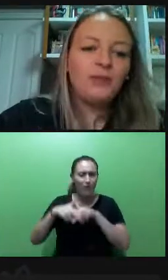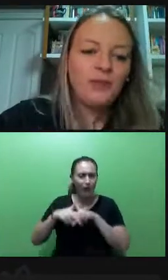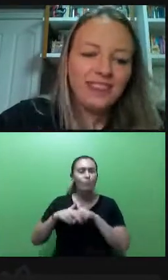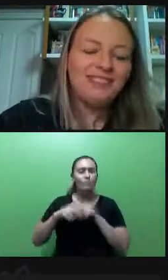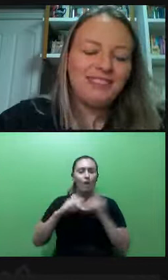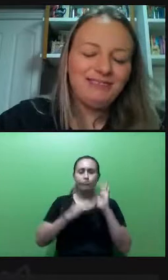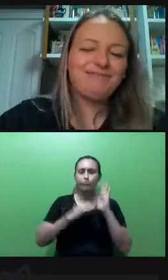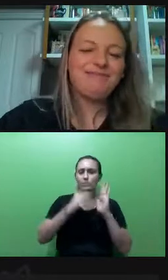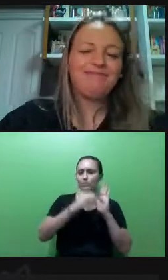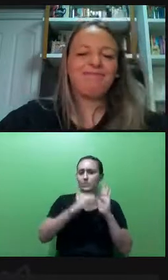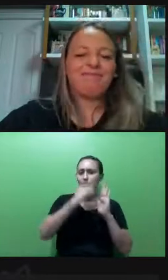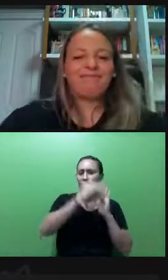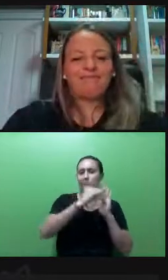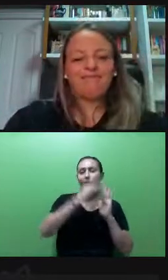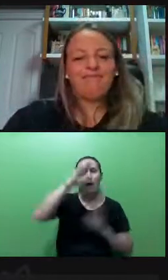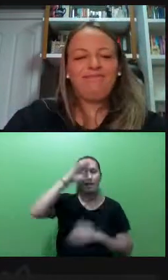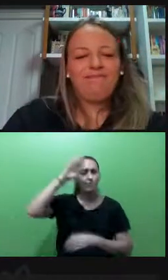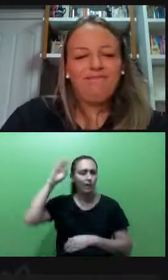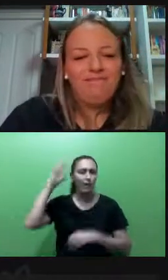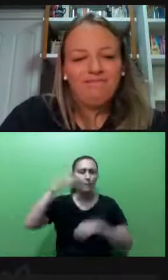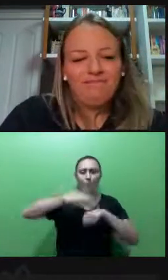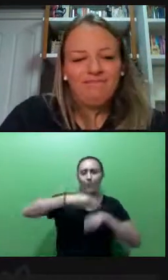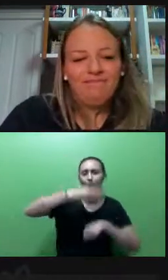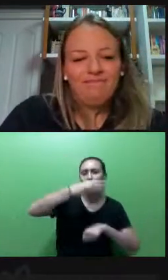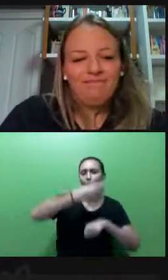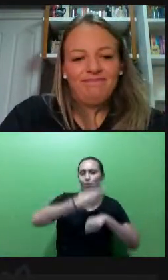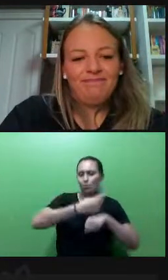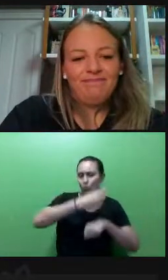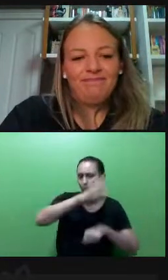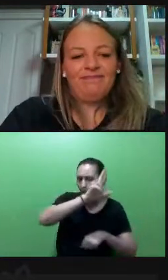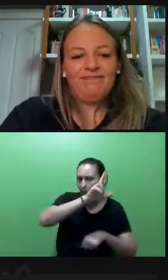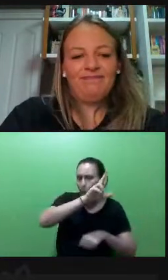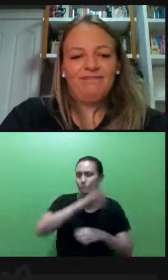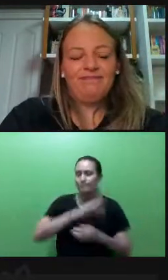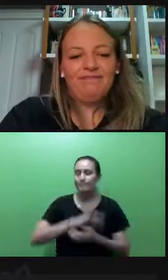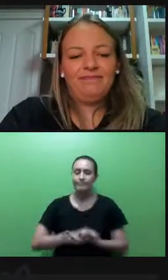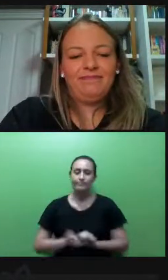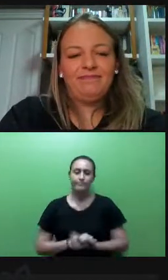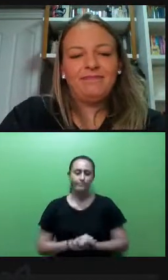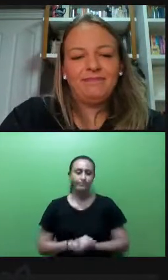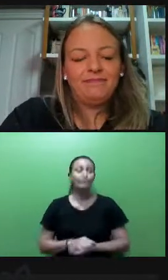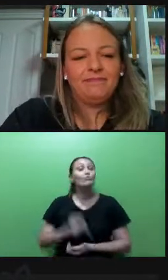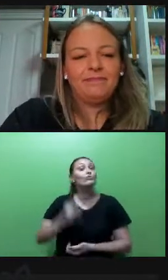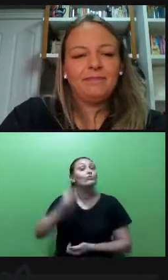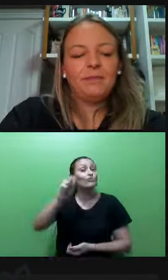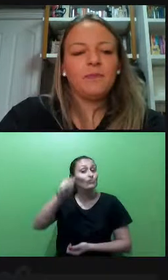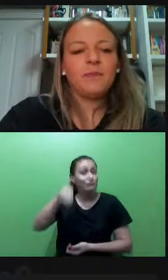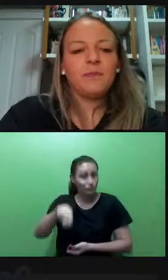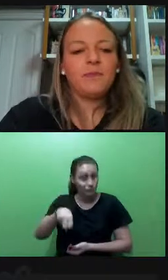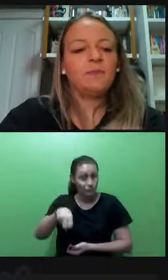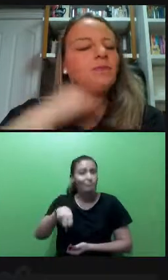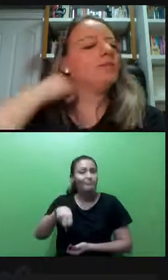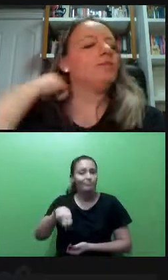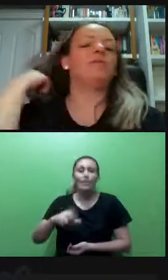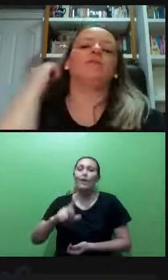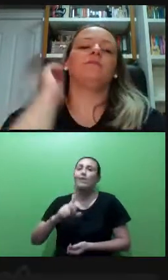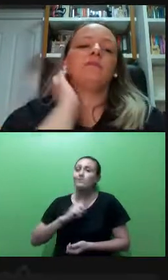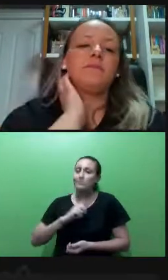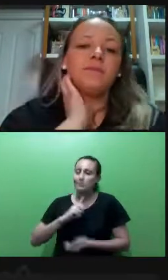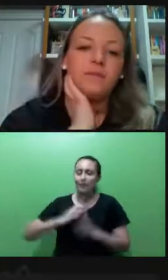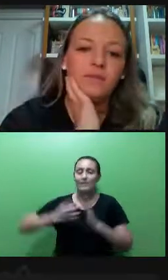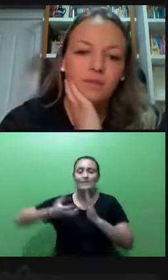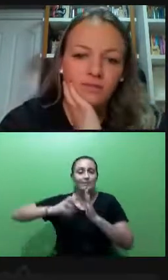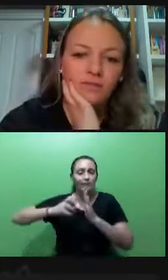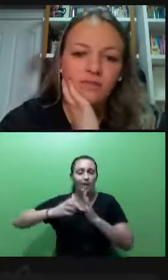graduação, mestrado, doutorado? Sim, Natália, sim, os dados nos mostram isso, os dados nos mostram